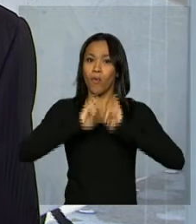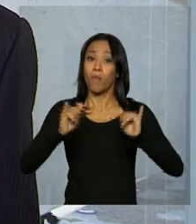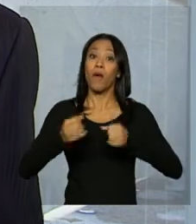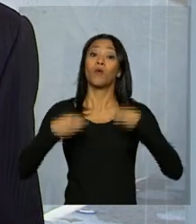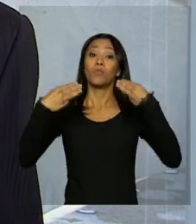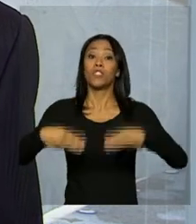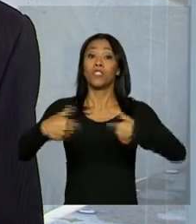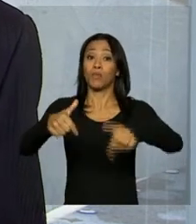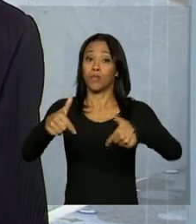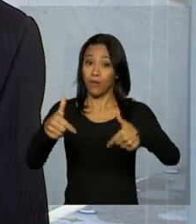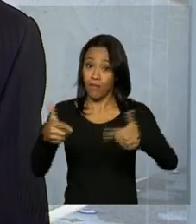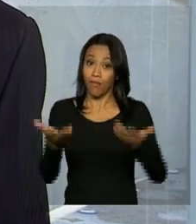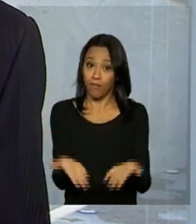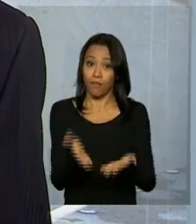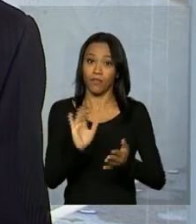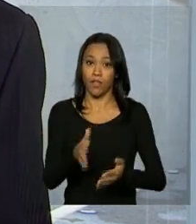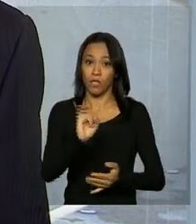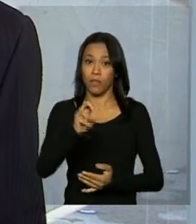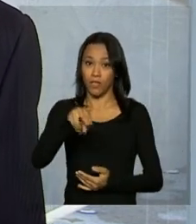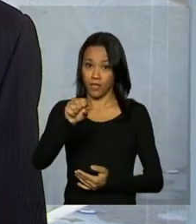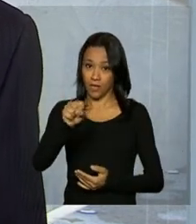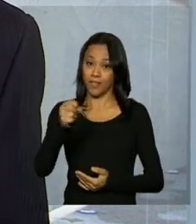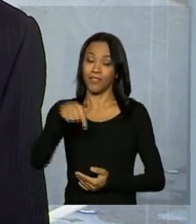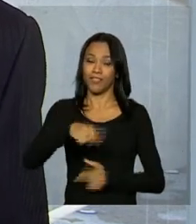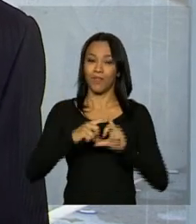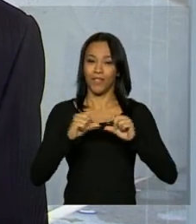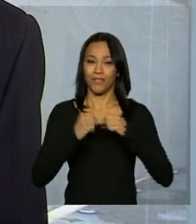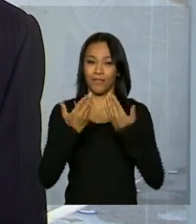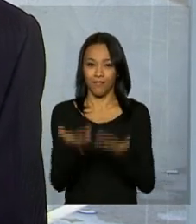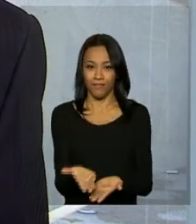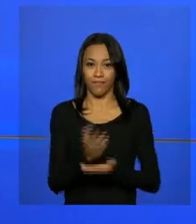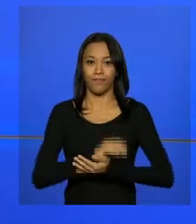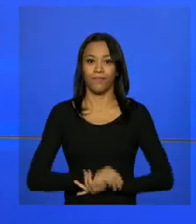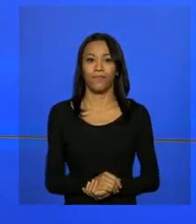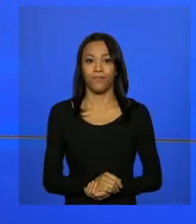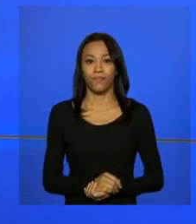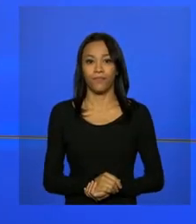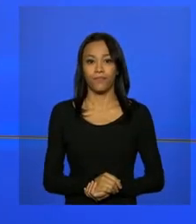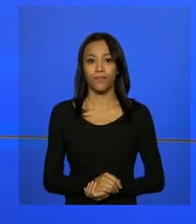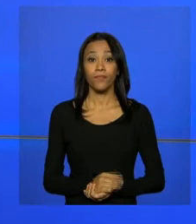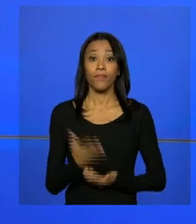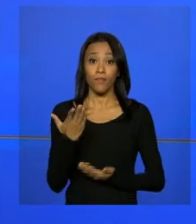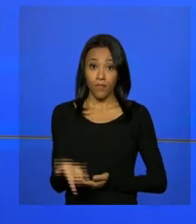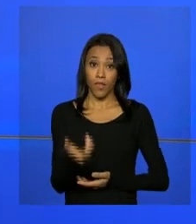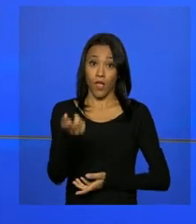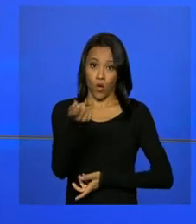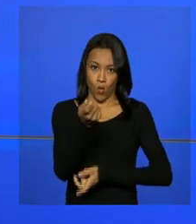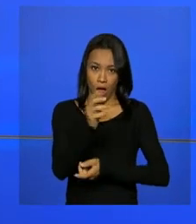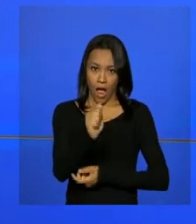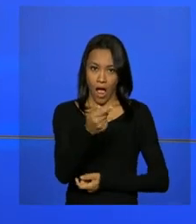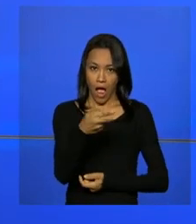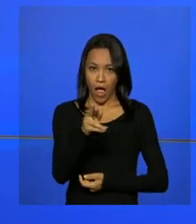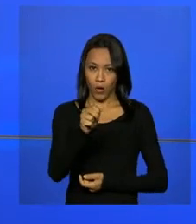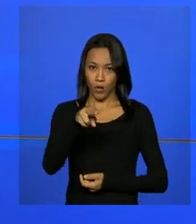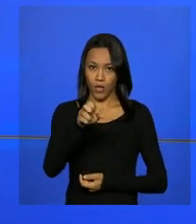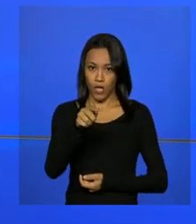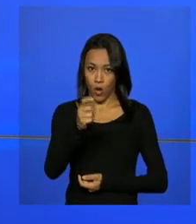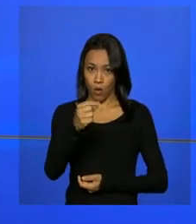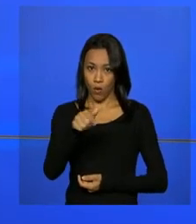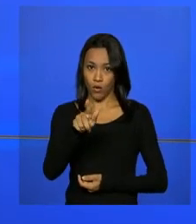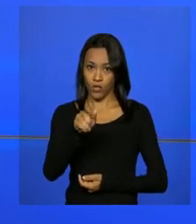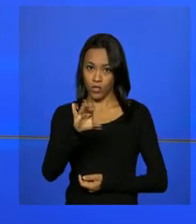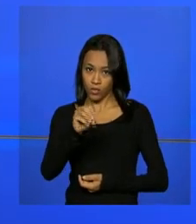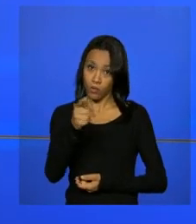do Trabalho e Previdência Social. De Brasília, Ney Pereira. O agronegócio foi um dos destaques das